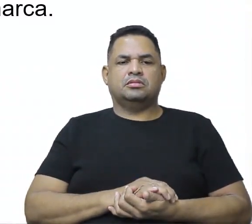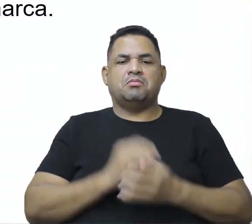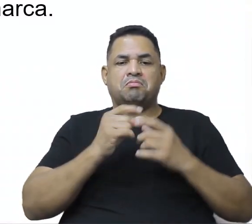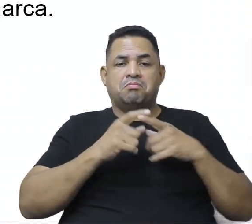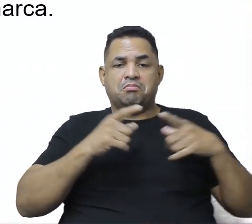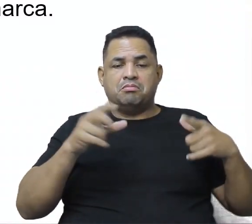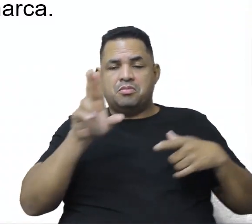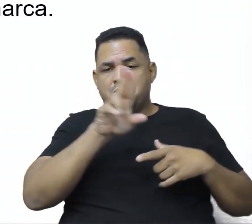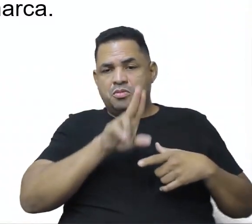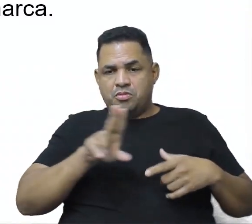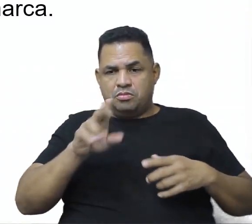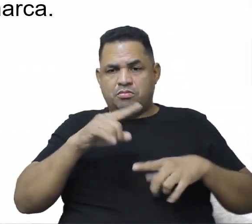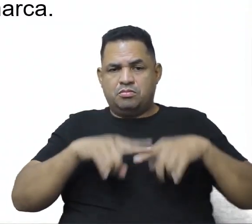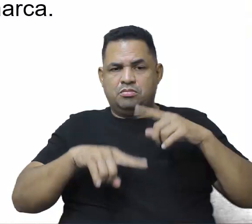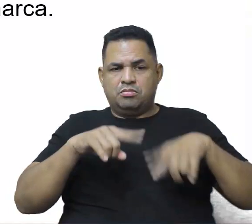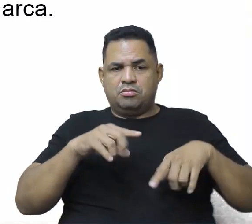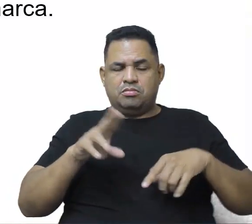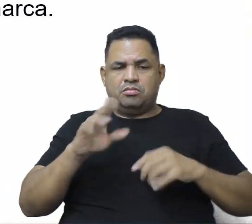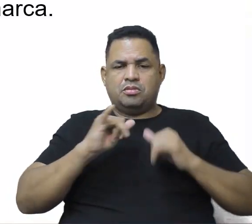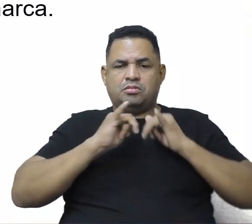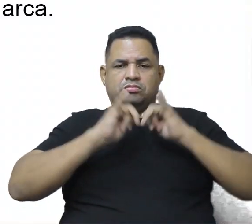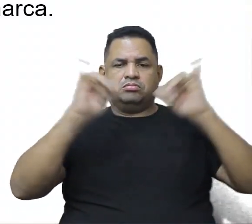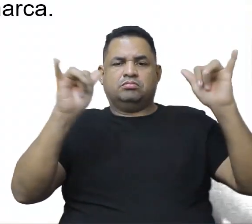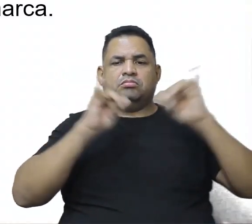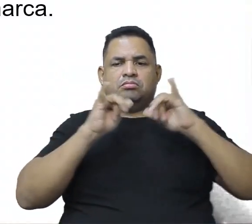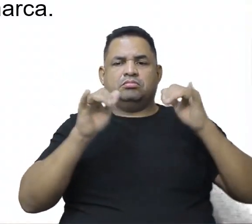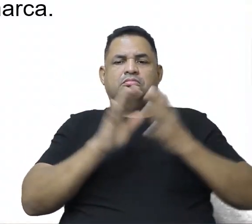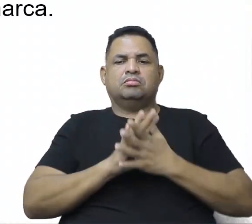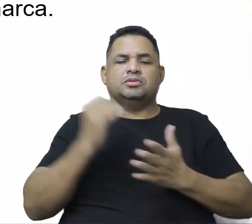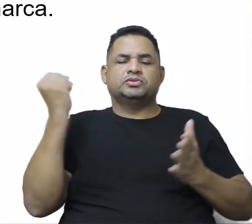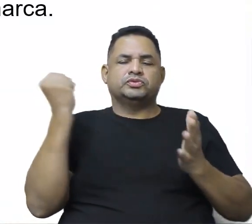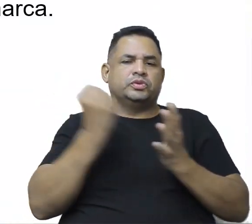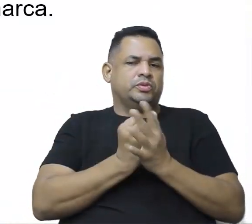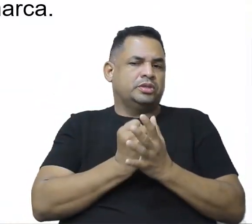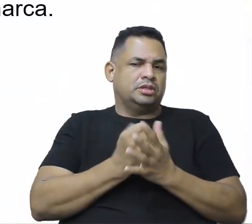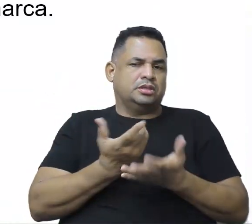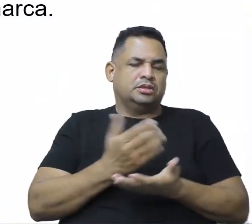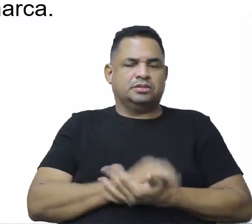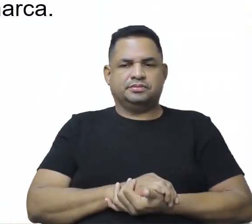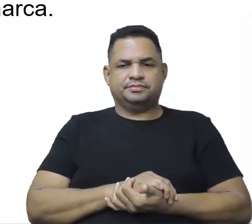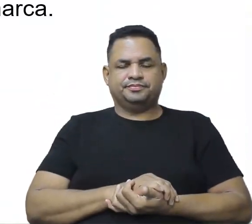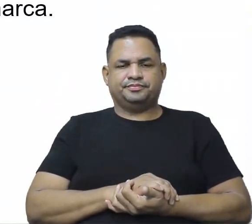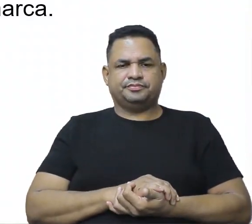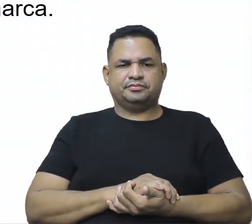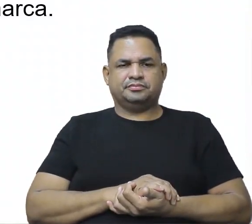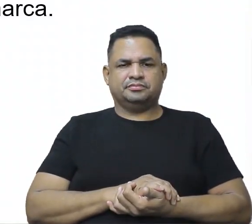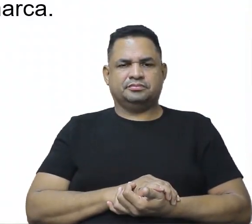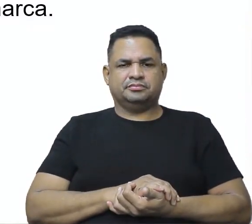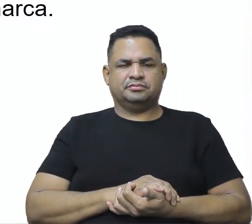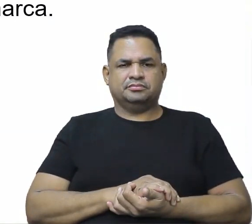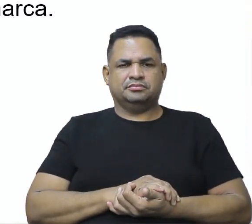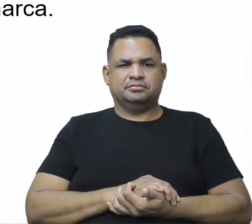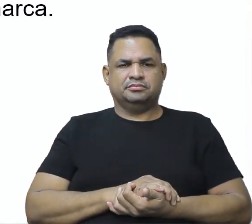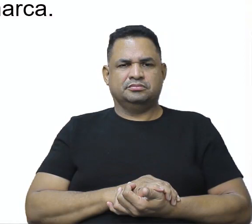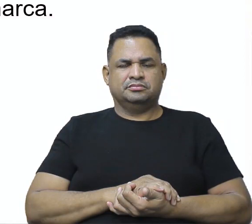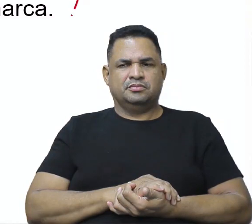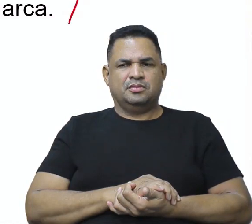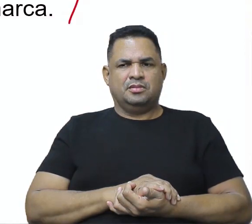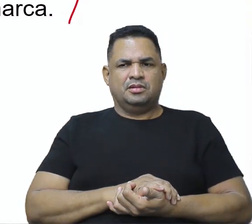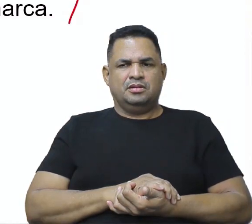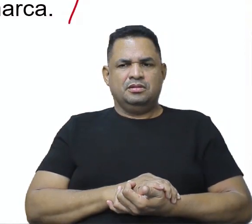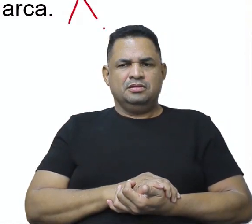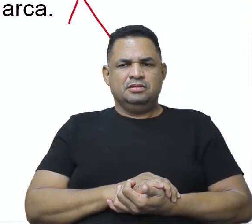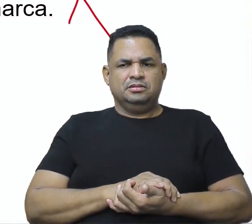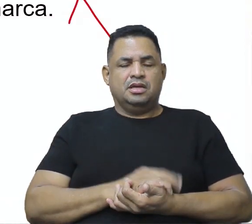Aumentar o consumo do produto através da divulgação da sua marca, isso aqui é uma coisa que eu falei para vocês